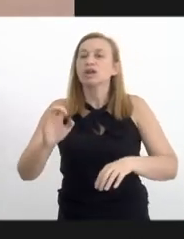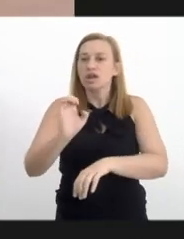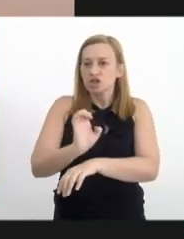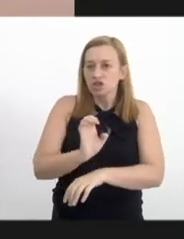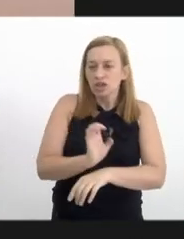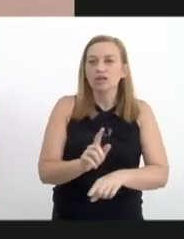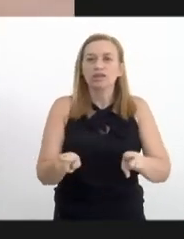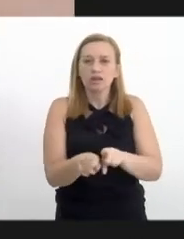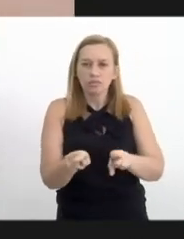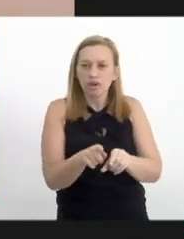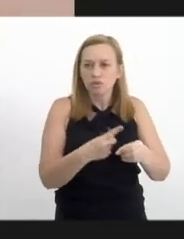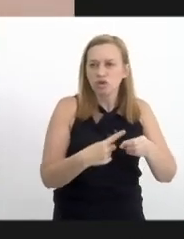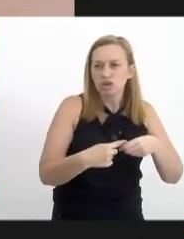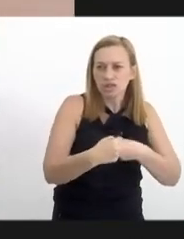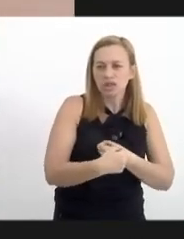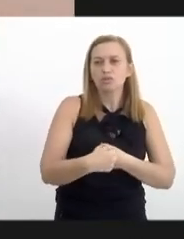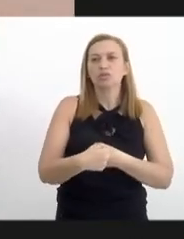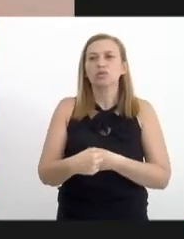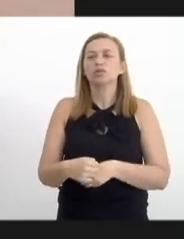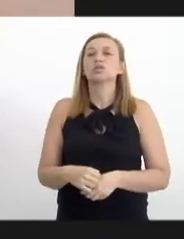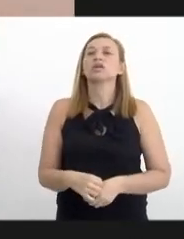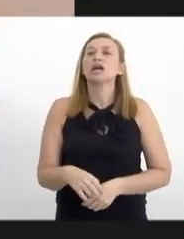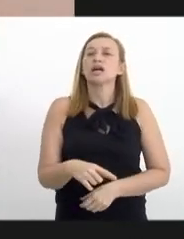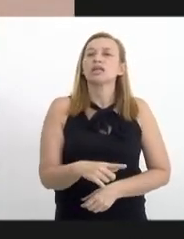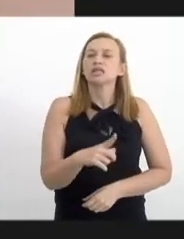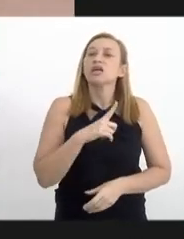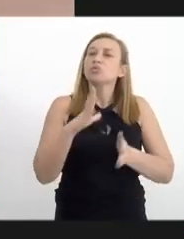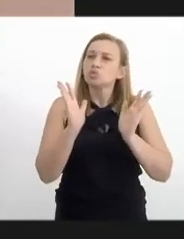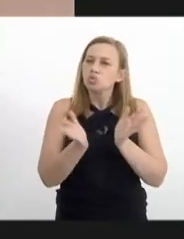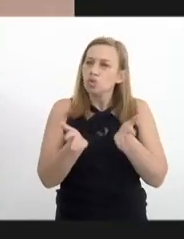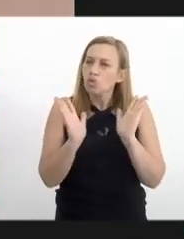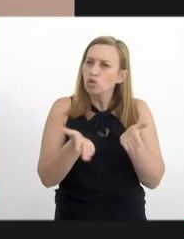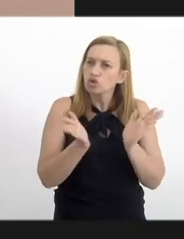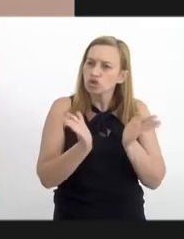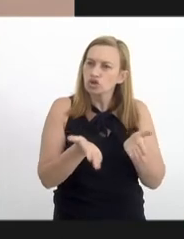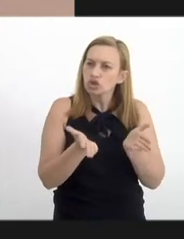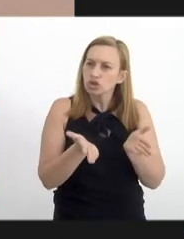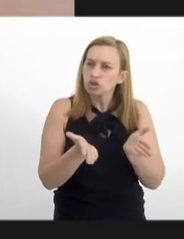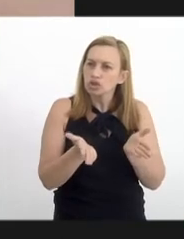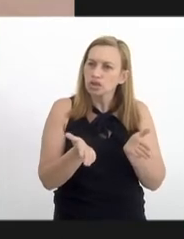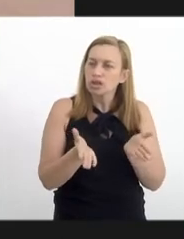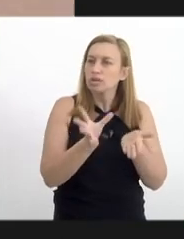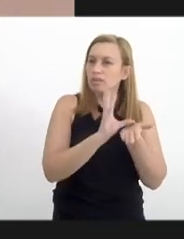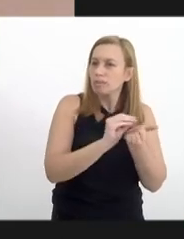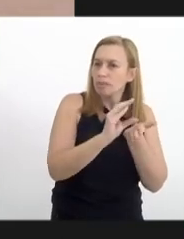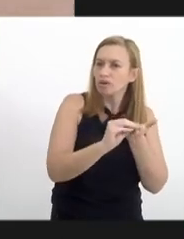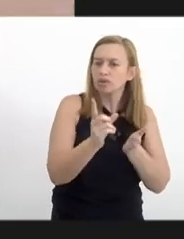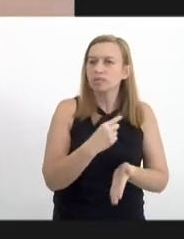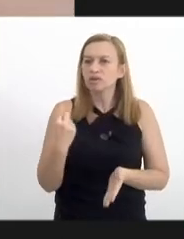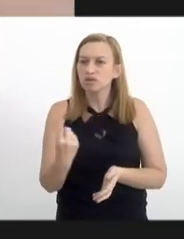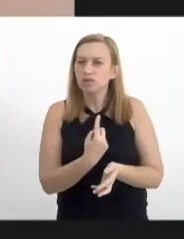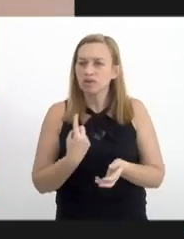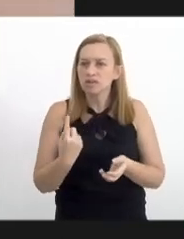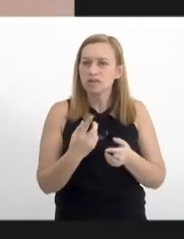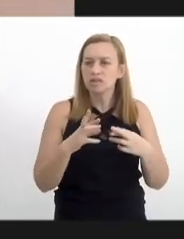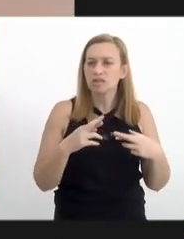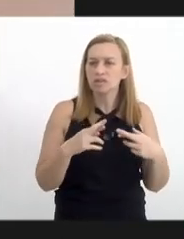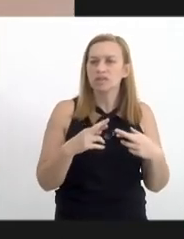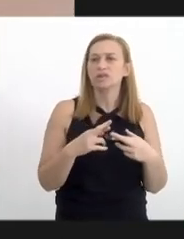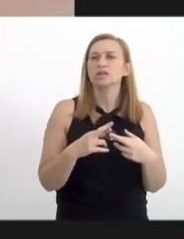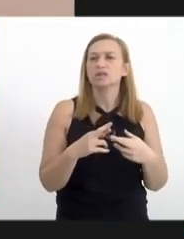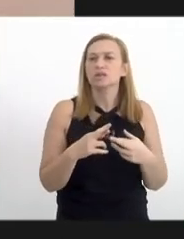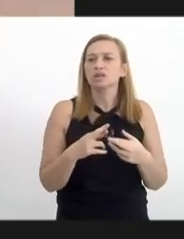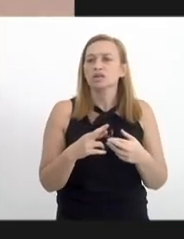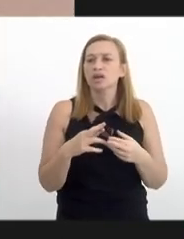dos municípios, não é? E nós temos hoje em pauta para as nossas realizações, a nossa pauta